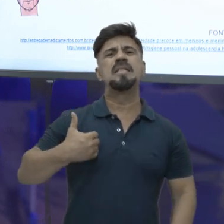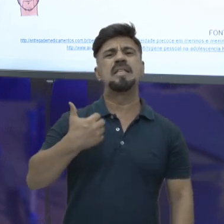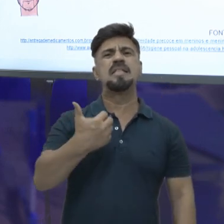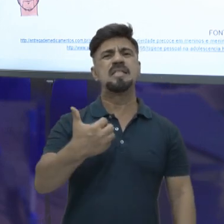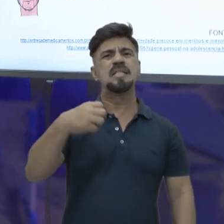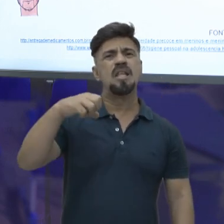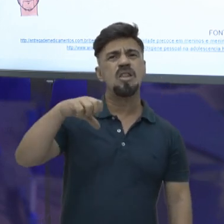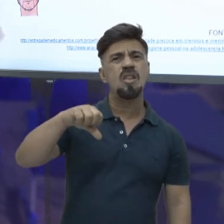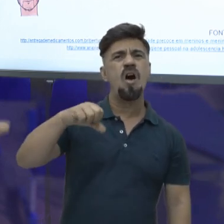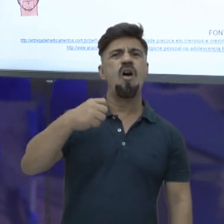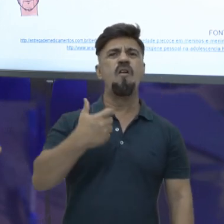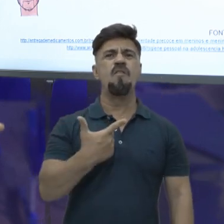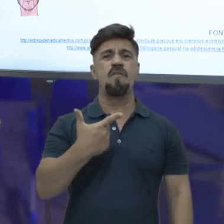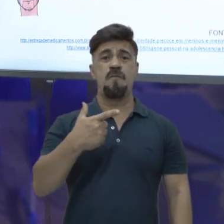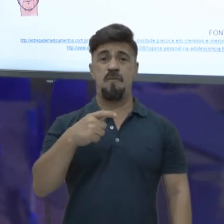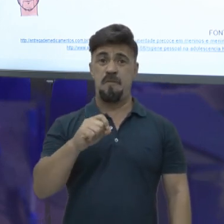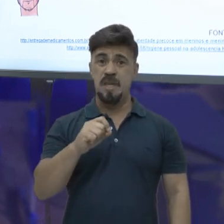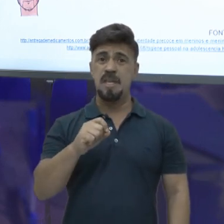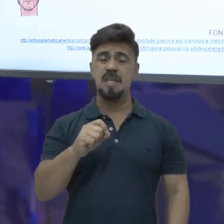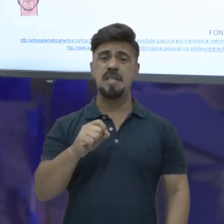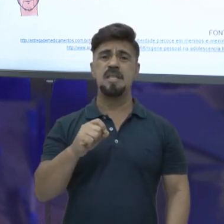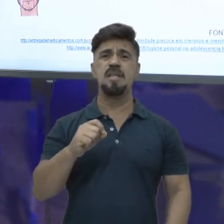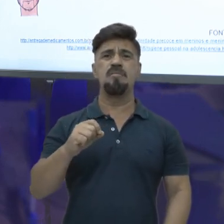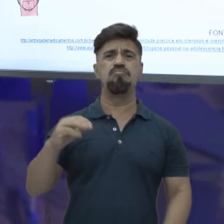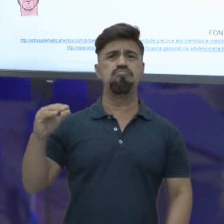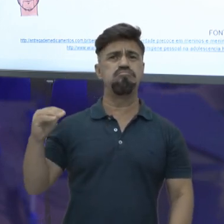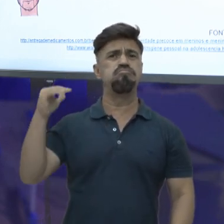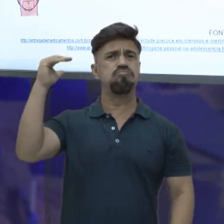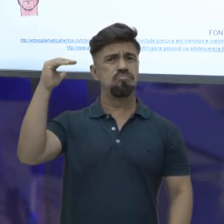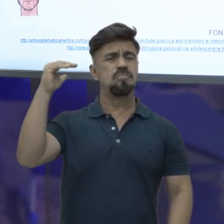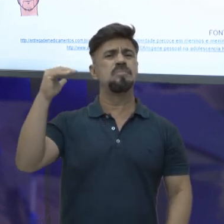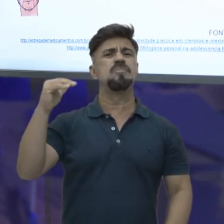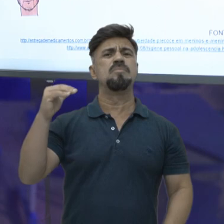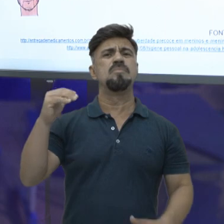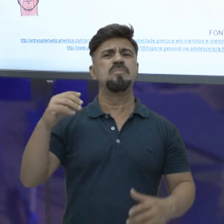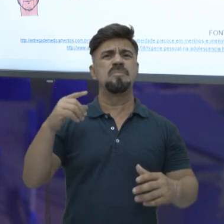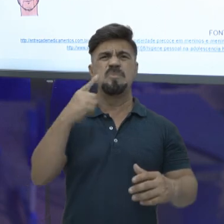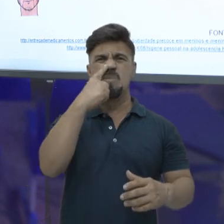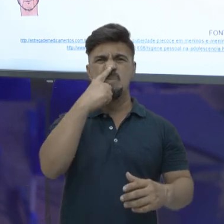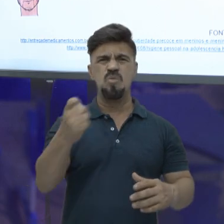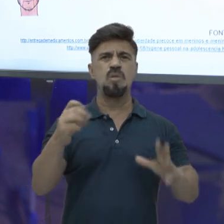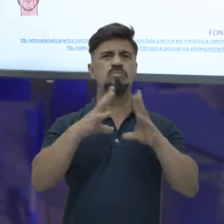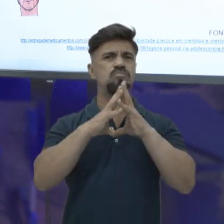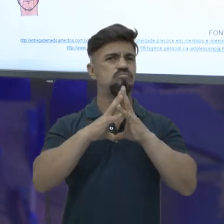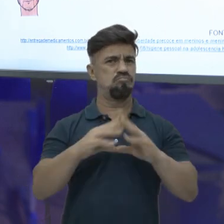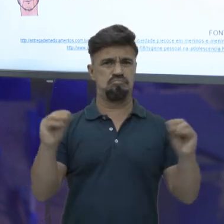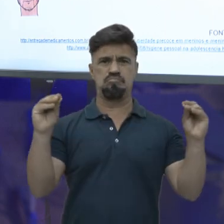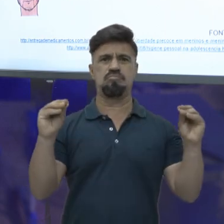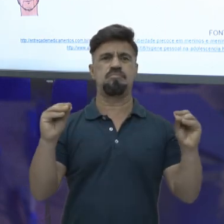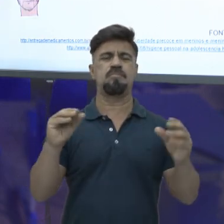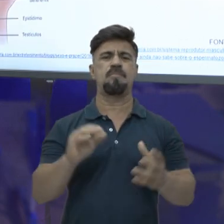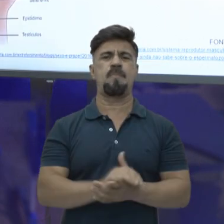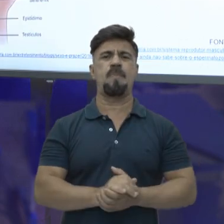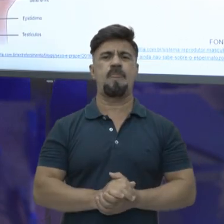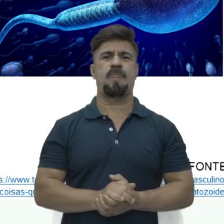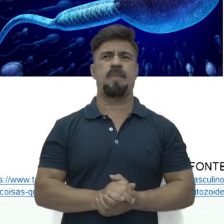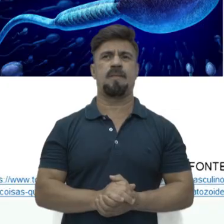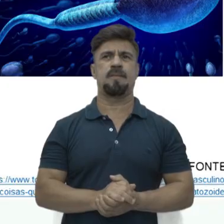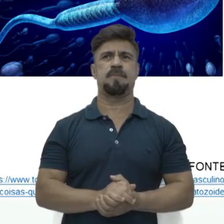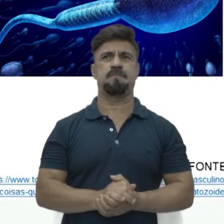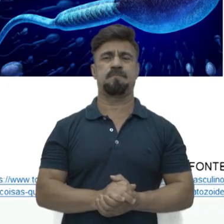20 anos, que a puberdade vai ter ido embora, vocês vão acabar tendo esse odor eliminado, porque não vai fazer mais parte do seu corpo.